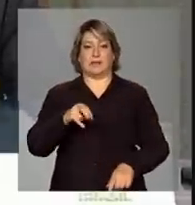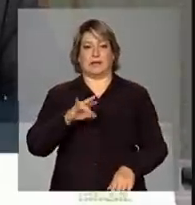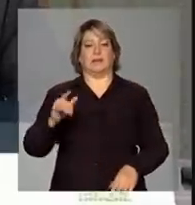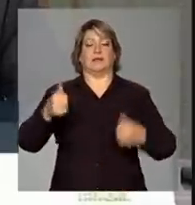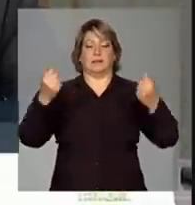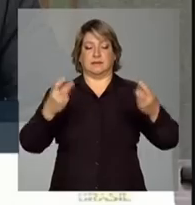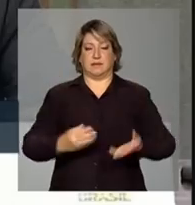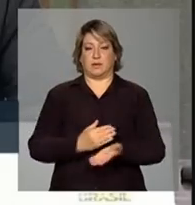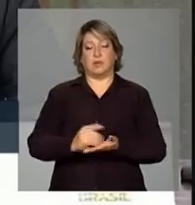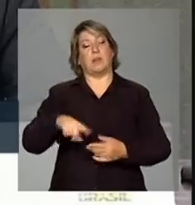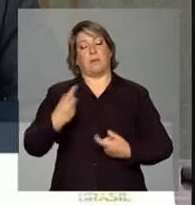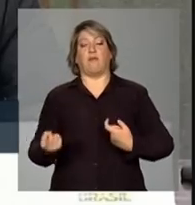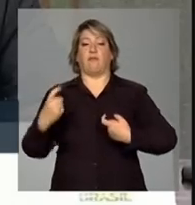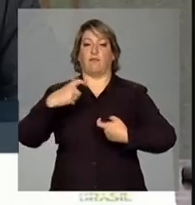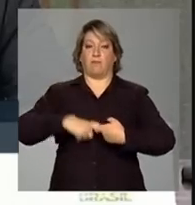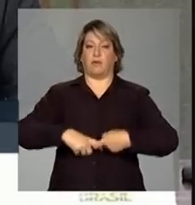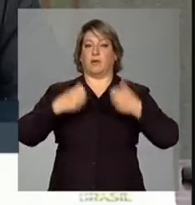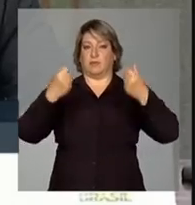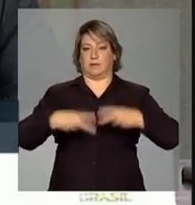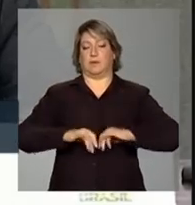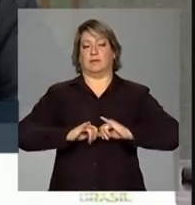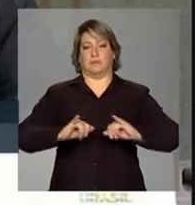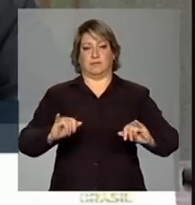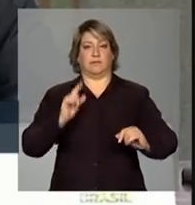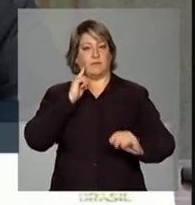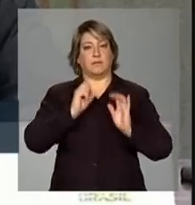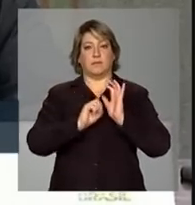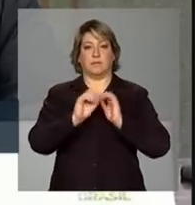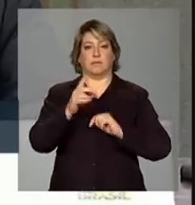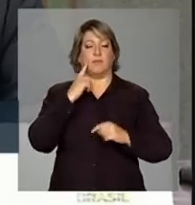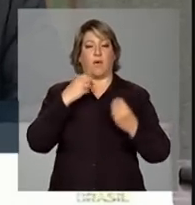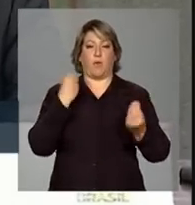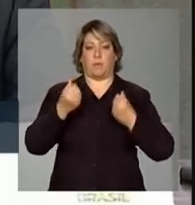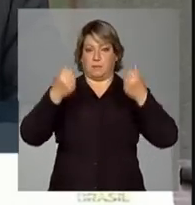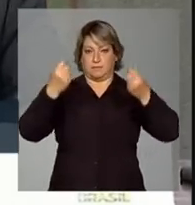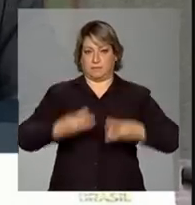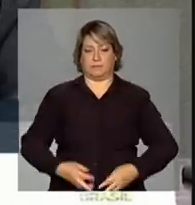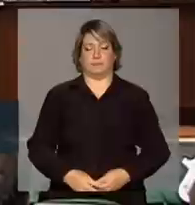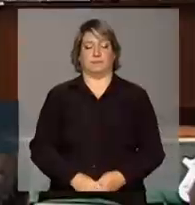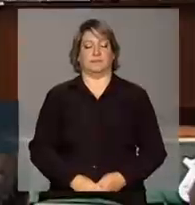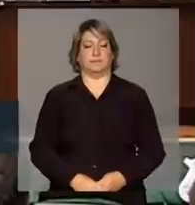de iniciais. Depois nós retornamos como de prática para assistir a apresentação do nosso diretor.